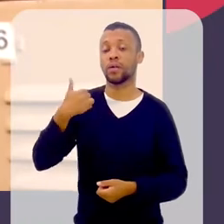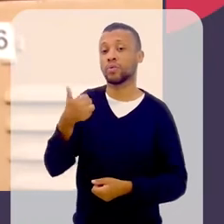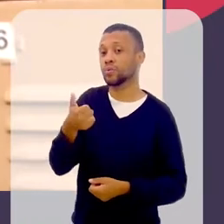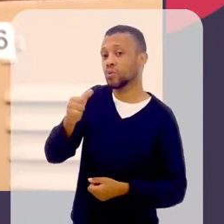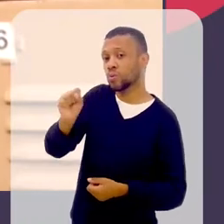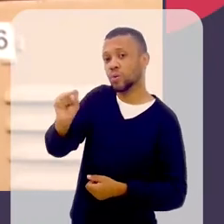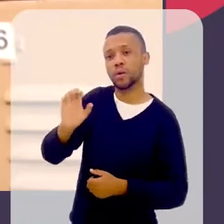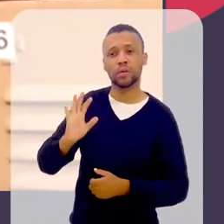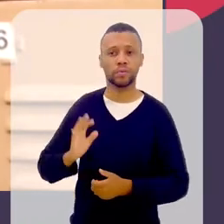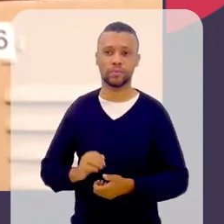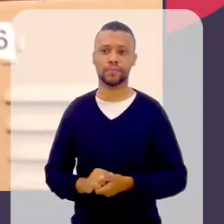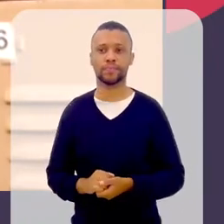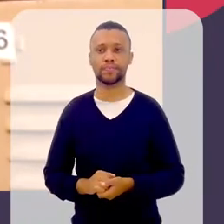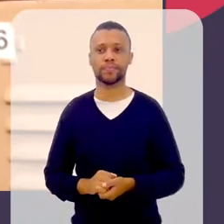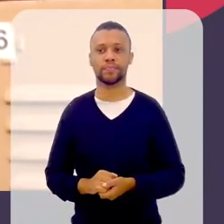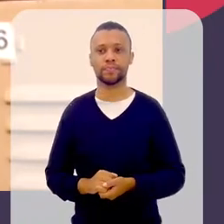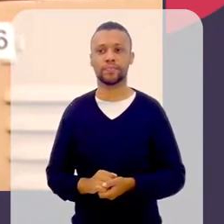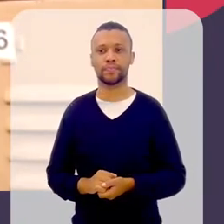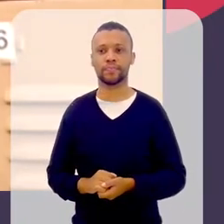18 anos,